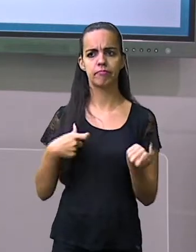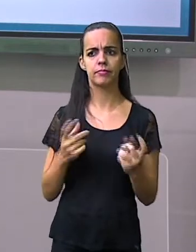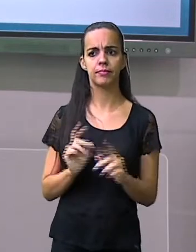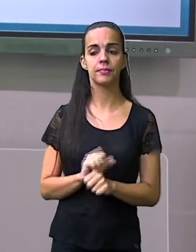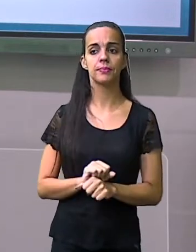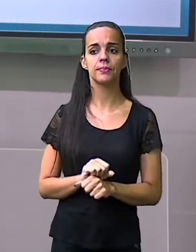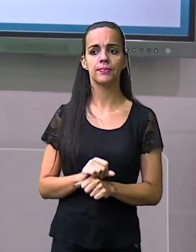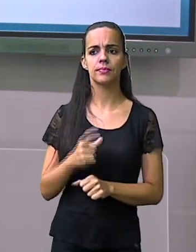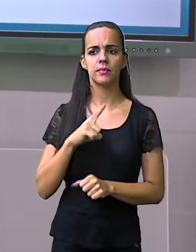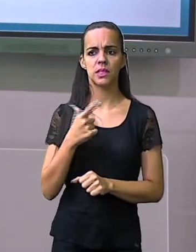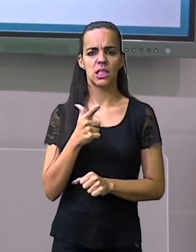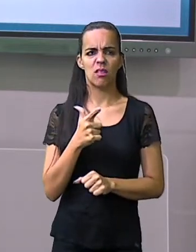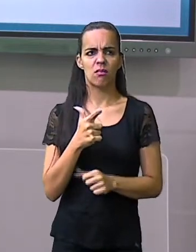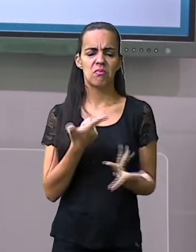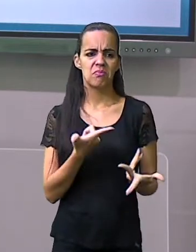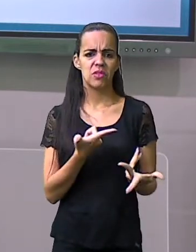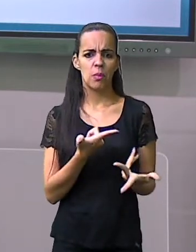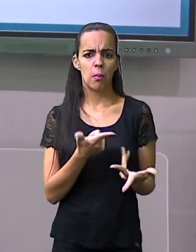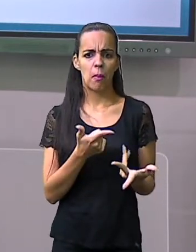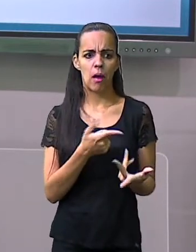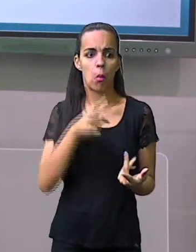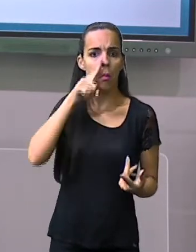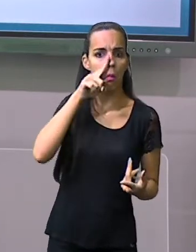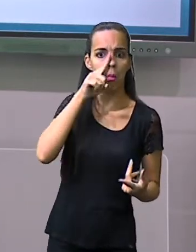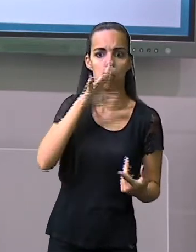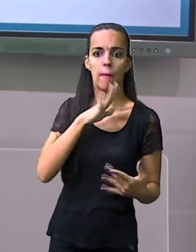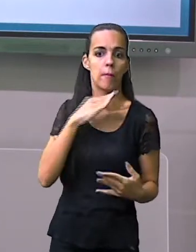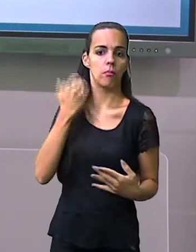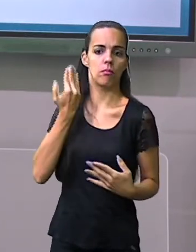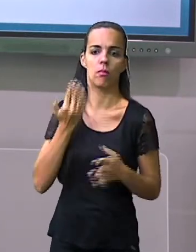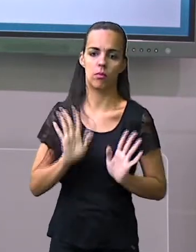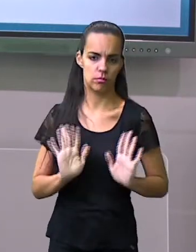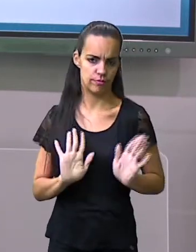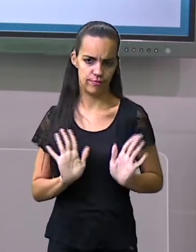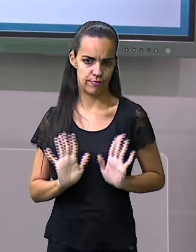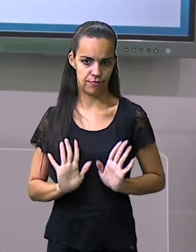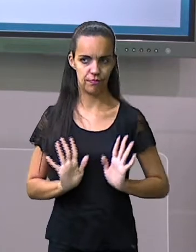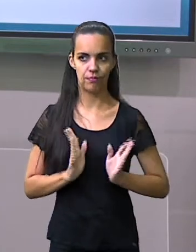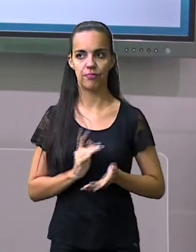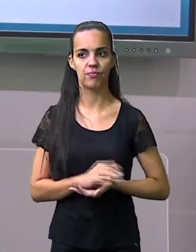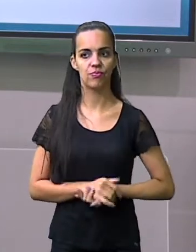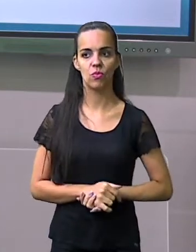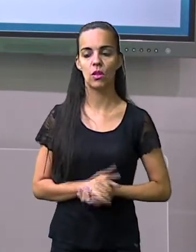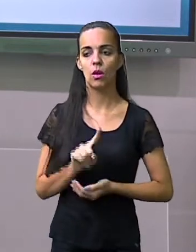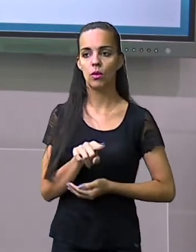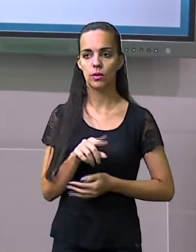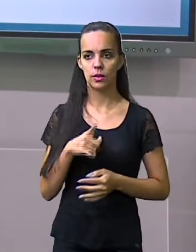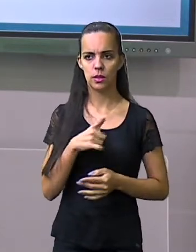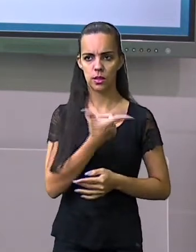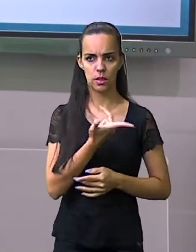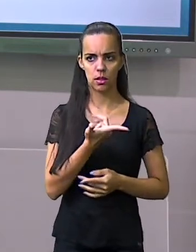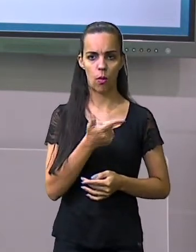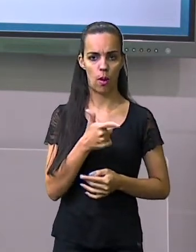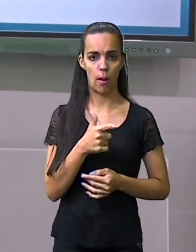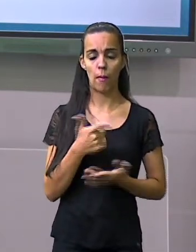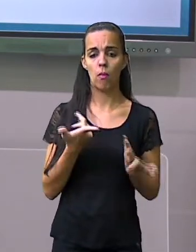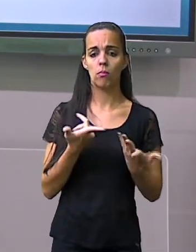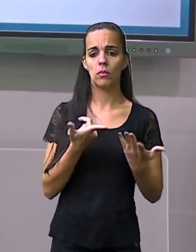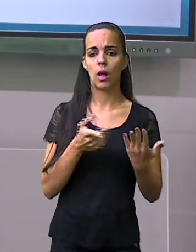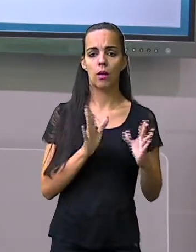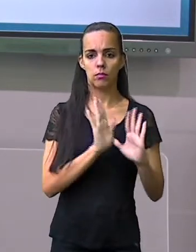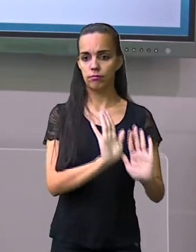não é um risco de morte, no caso, tá bom? Então, nós não vamos circular aqui, no caso, a bola.